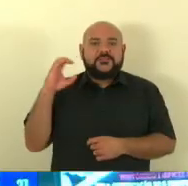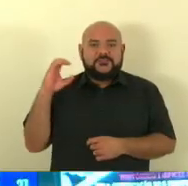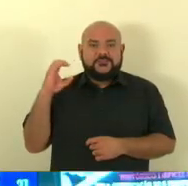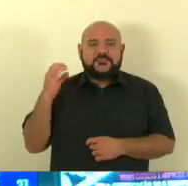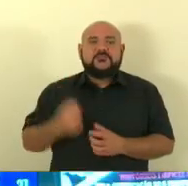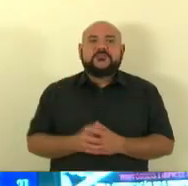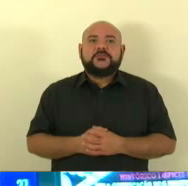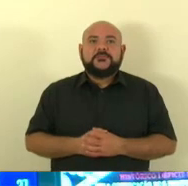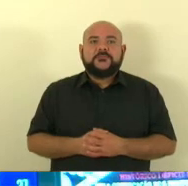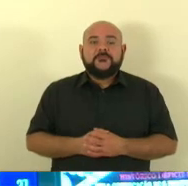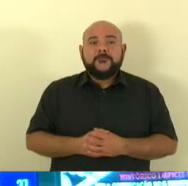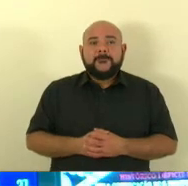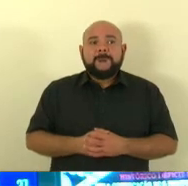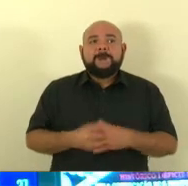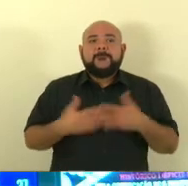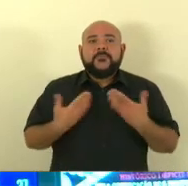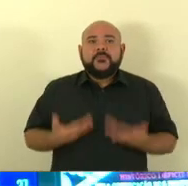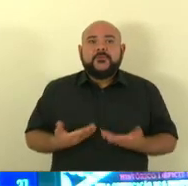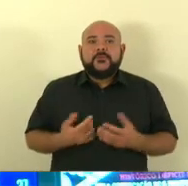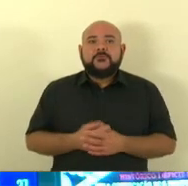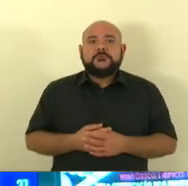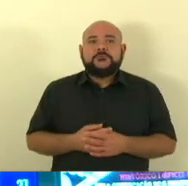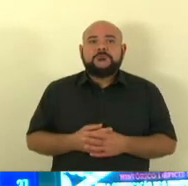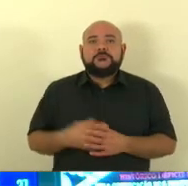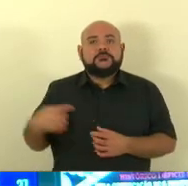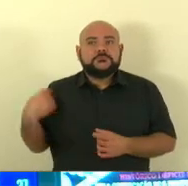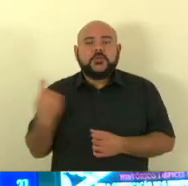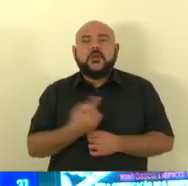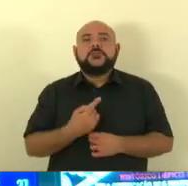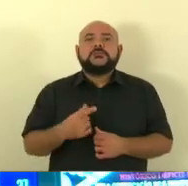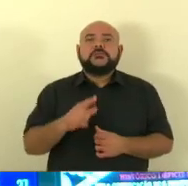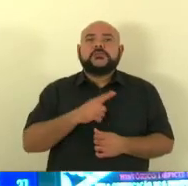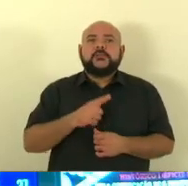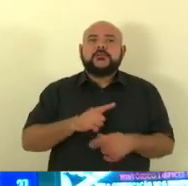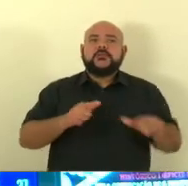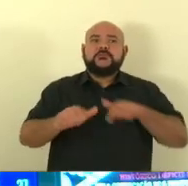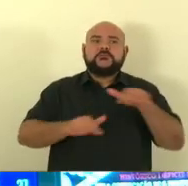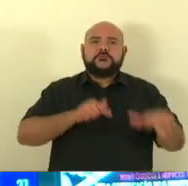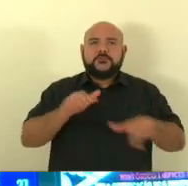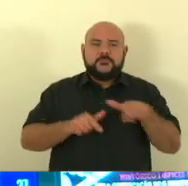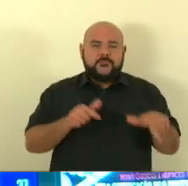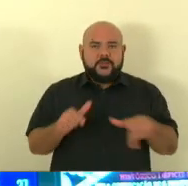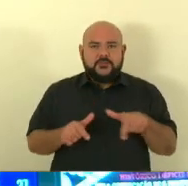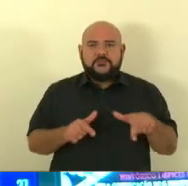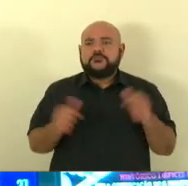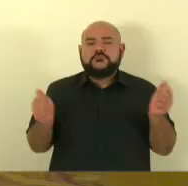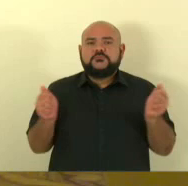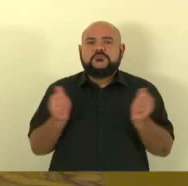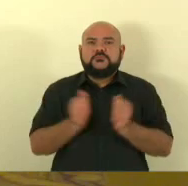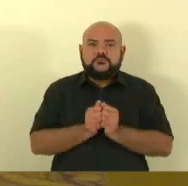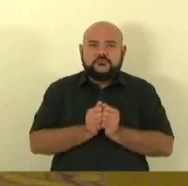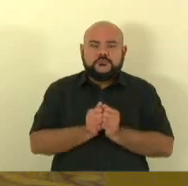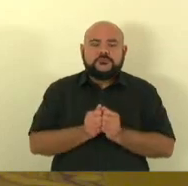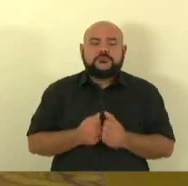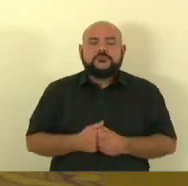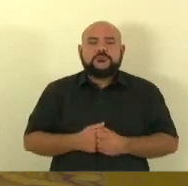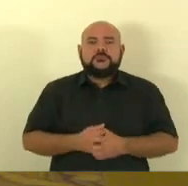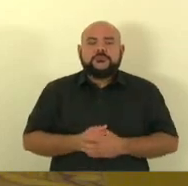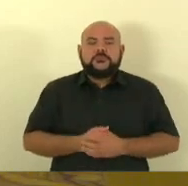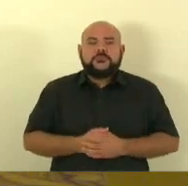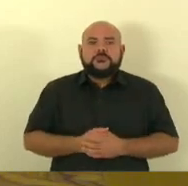nós já temos temos um trabalho feito junto ao nosso